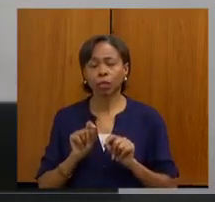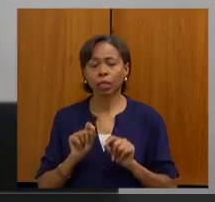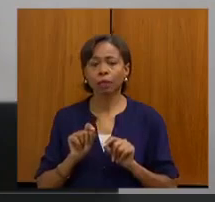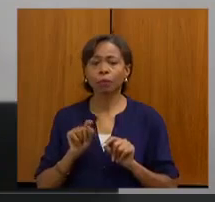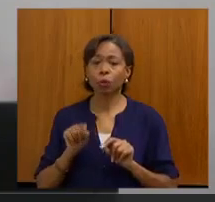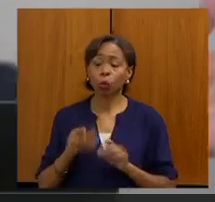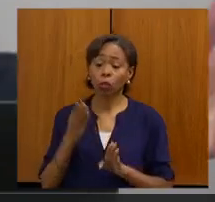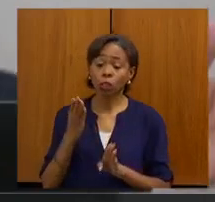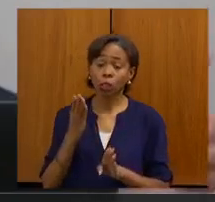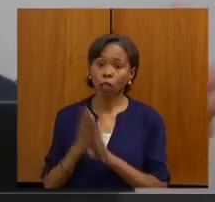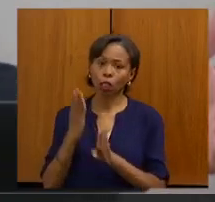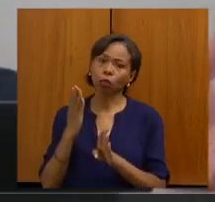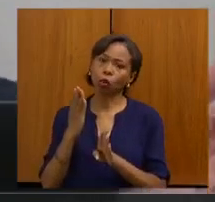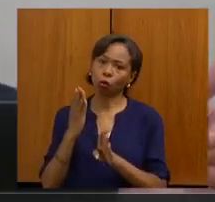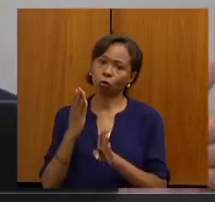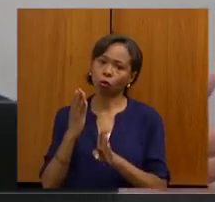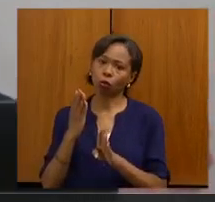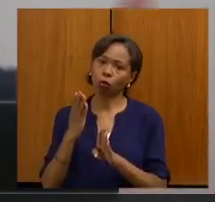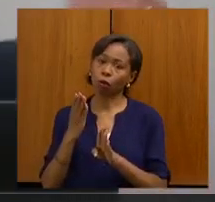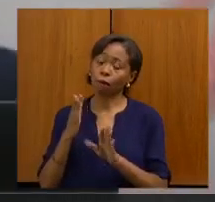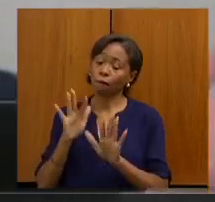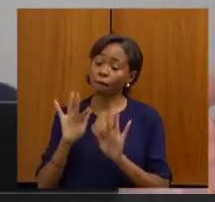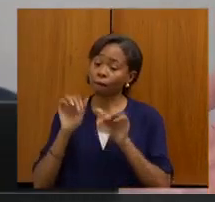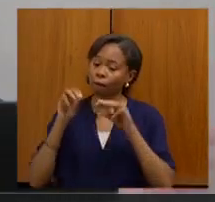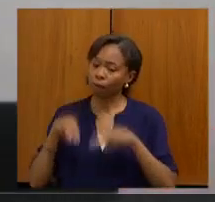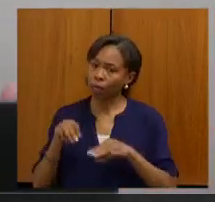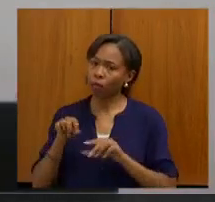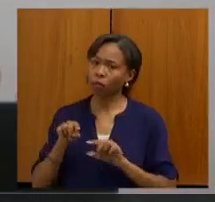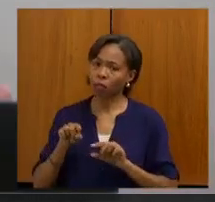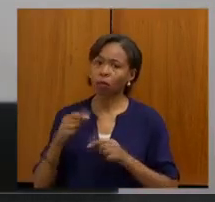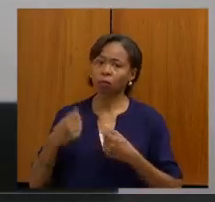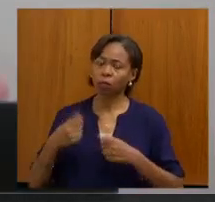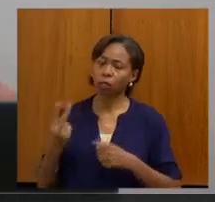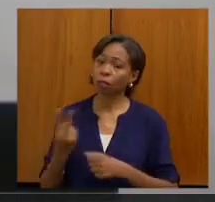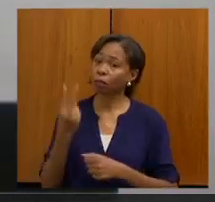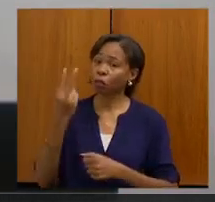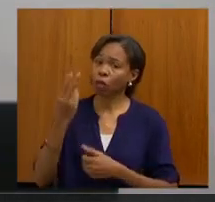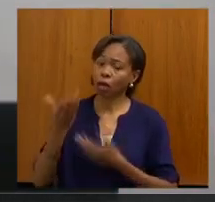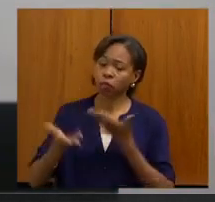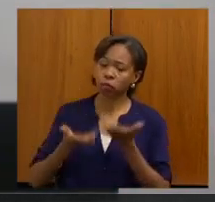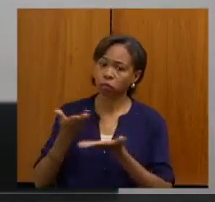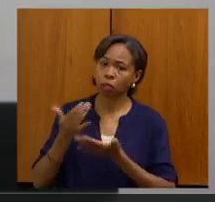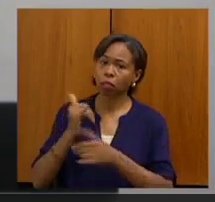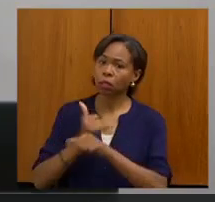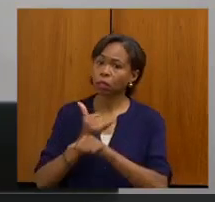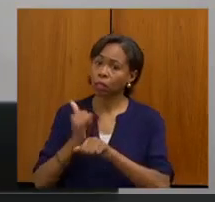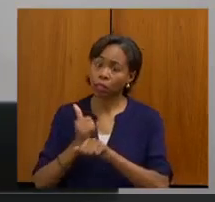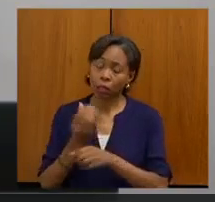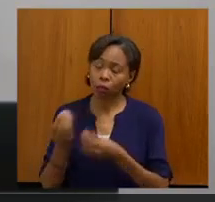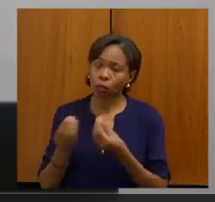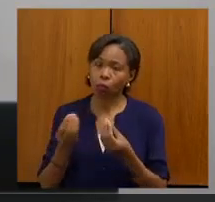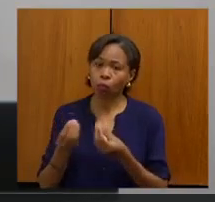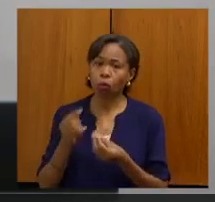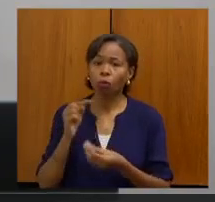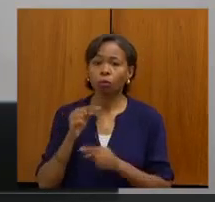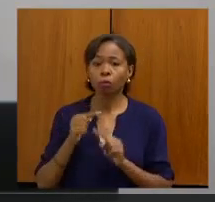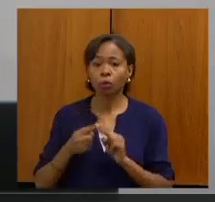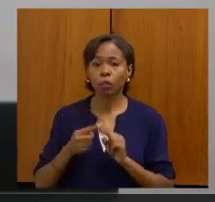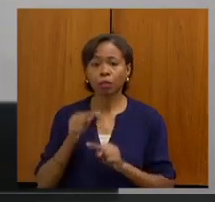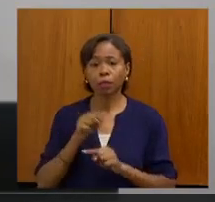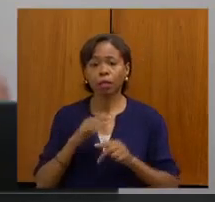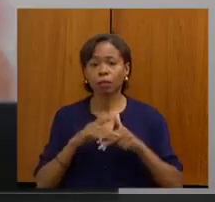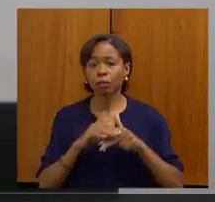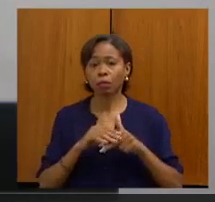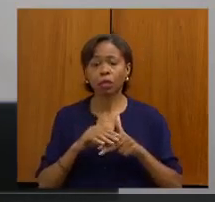acho que é estudar uma estratégia como essa de valorizar melhor o procedimento, valorizar aquilo que é justo para que esses pacientes não